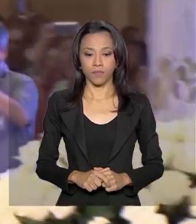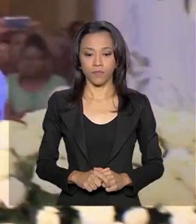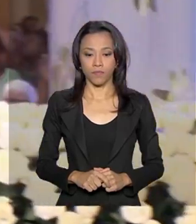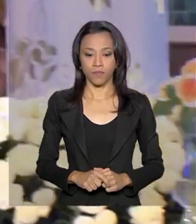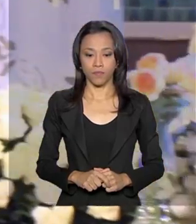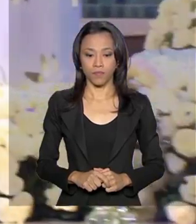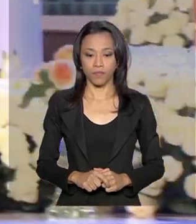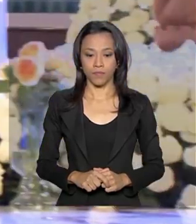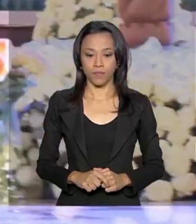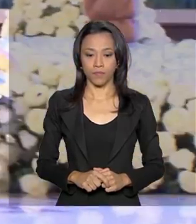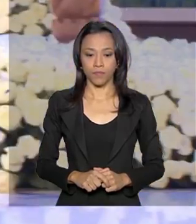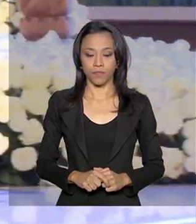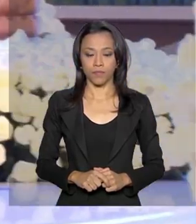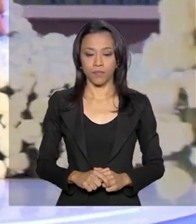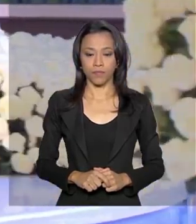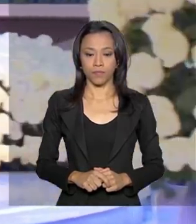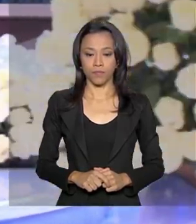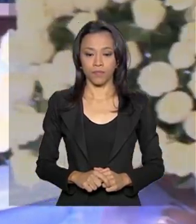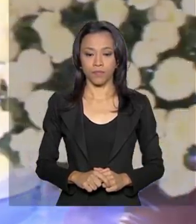Palavras do Senhor.